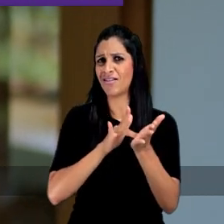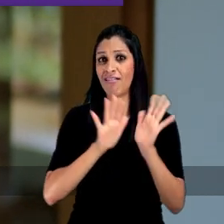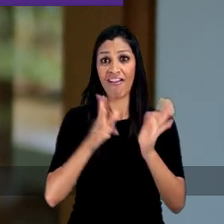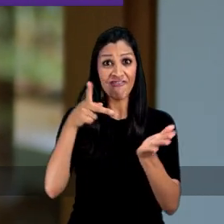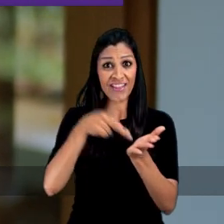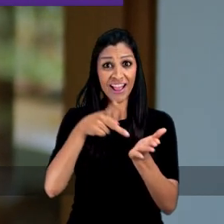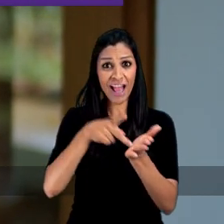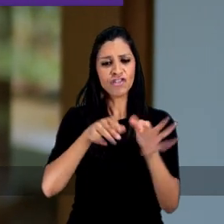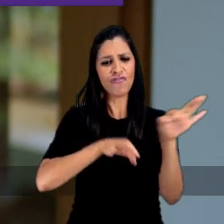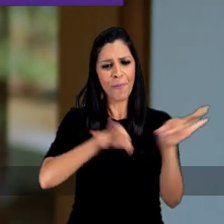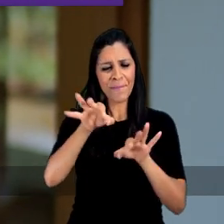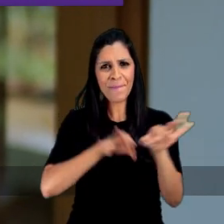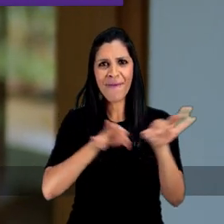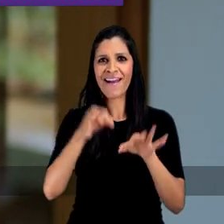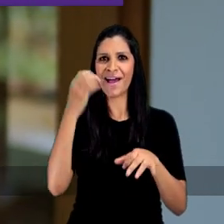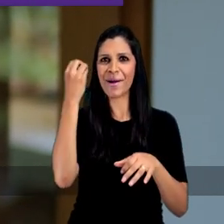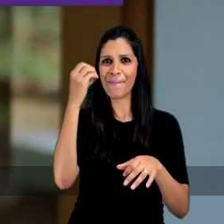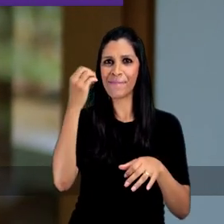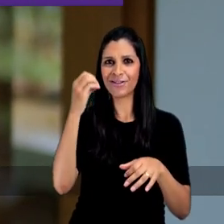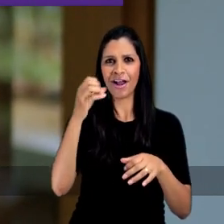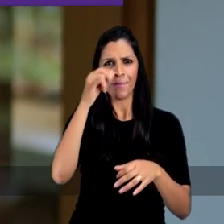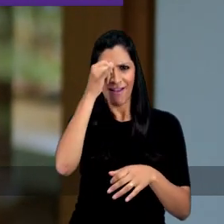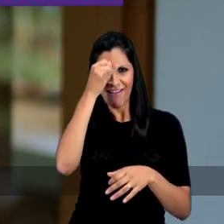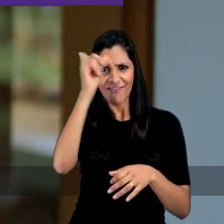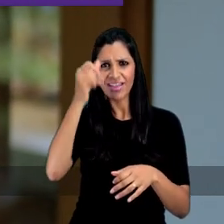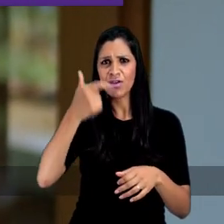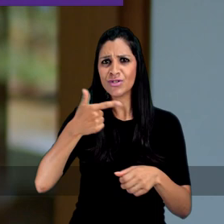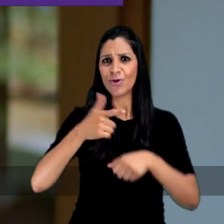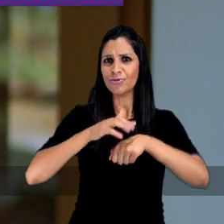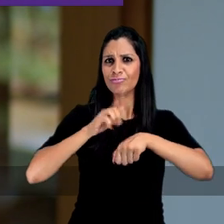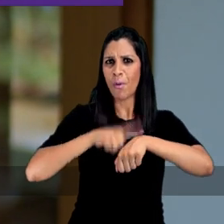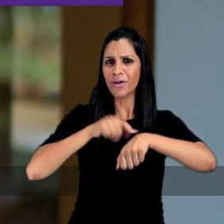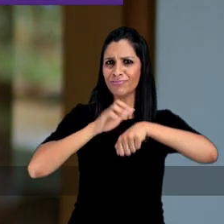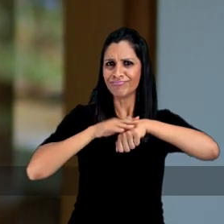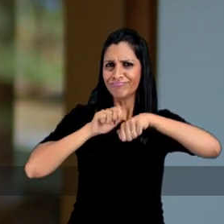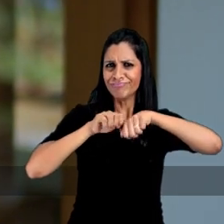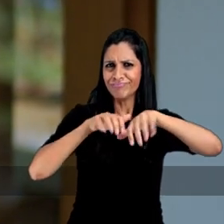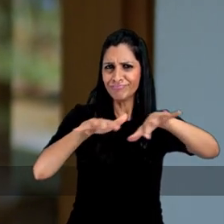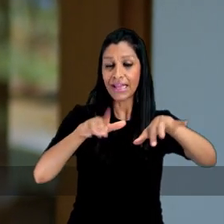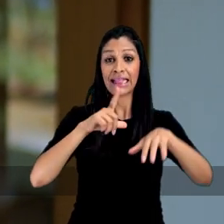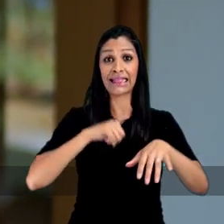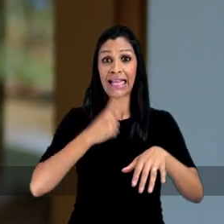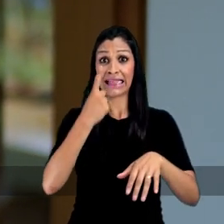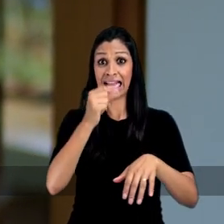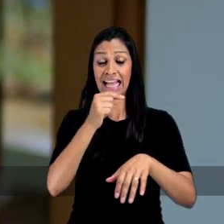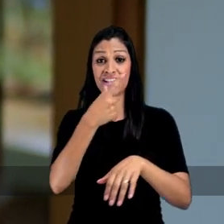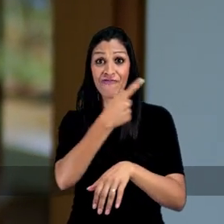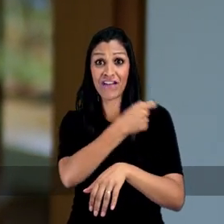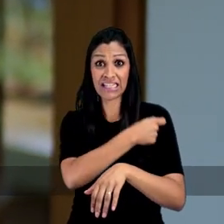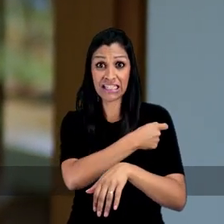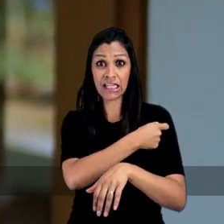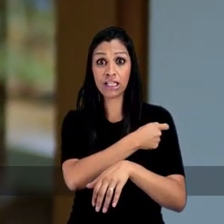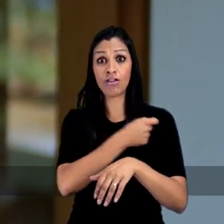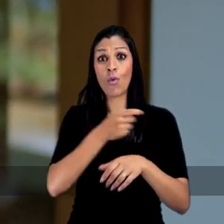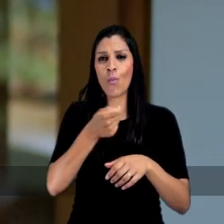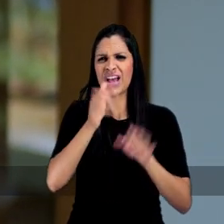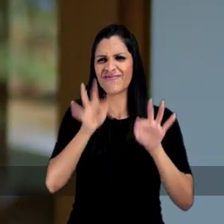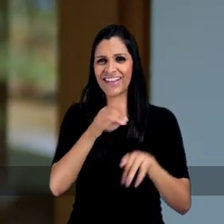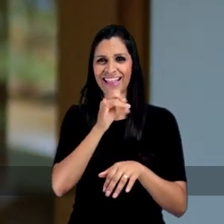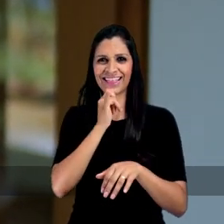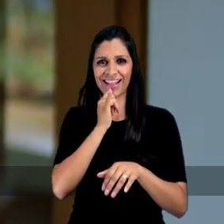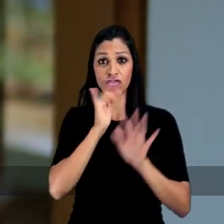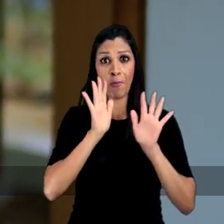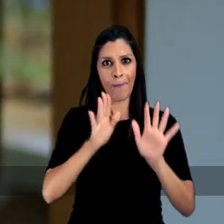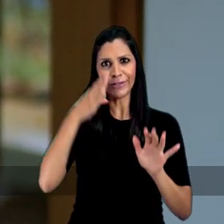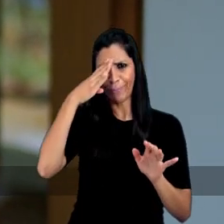fake news. O fato é que eu vou preparar a cidade para evitar a segunda onda da pandemia. Existem dez vacinas em fase